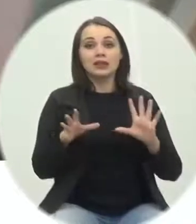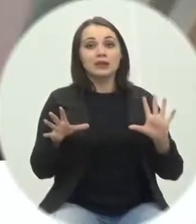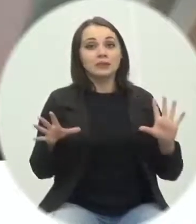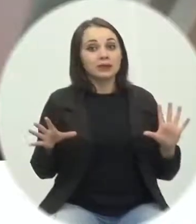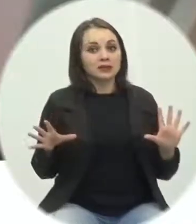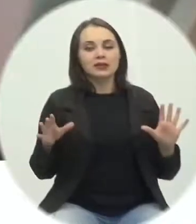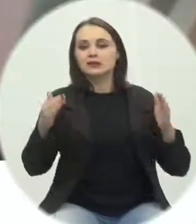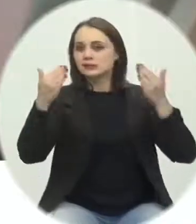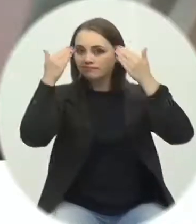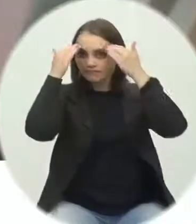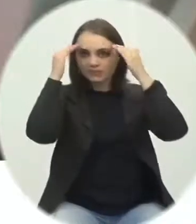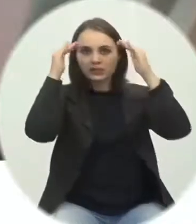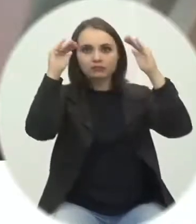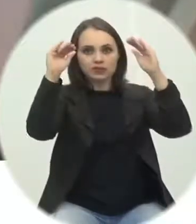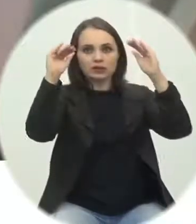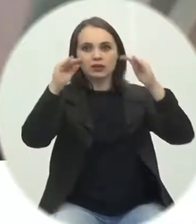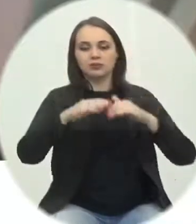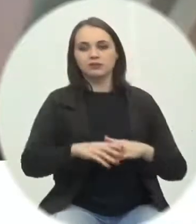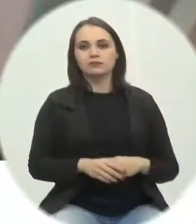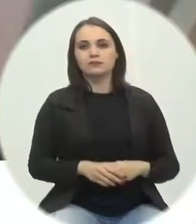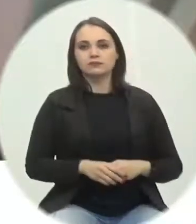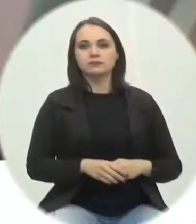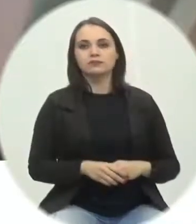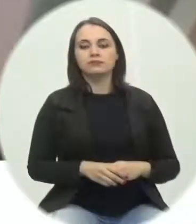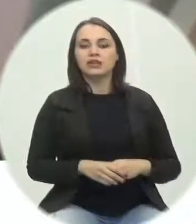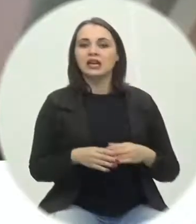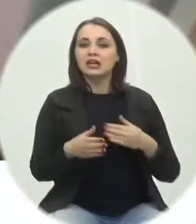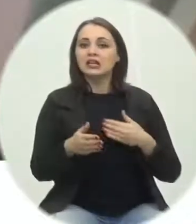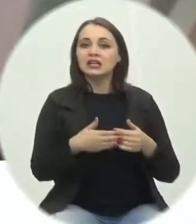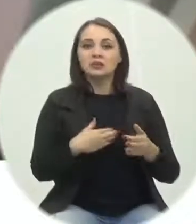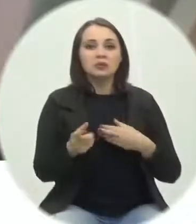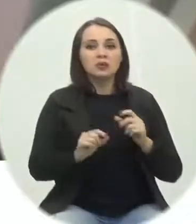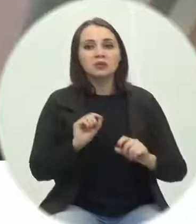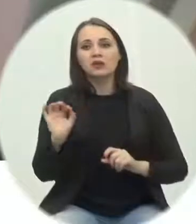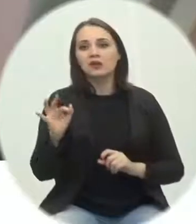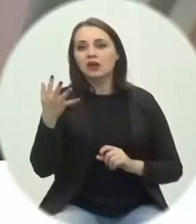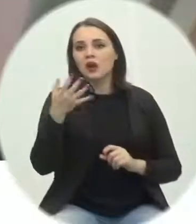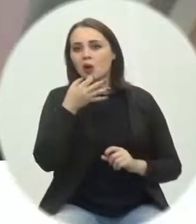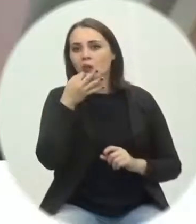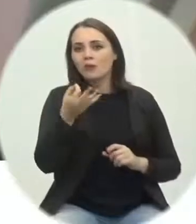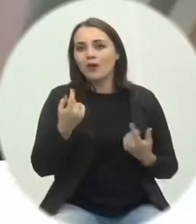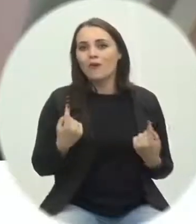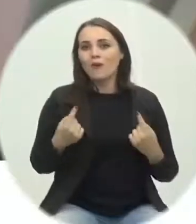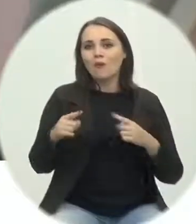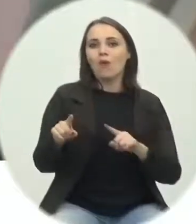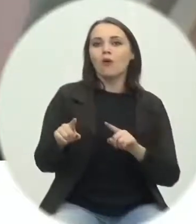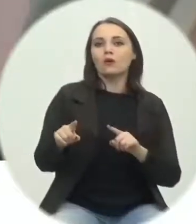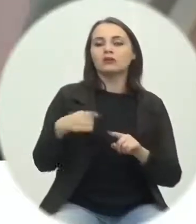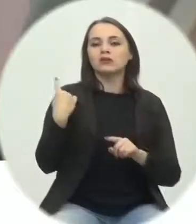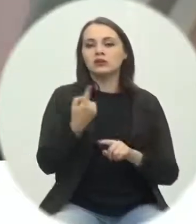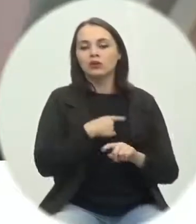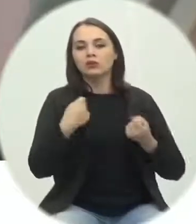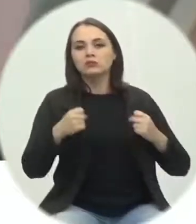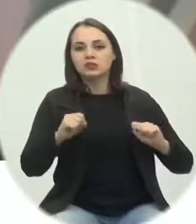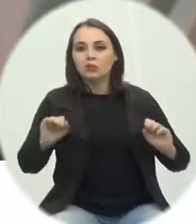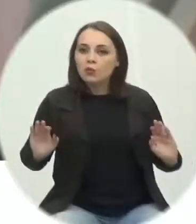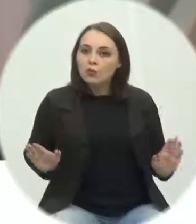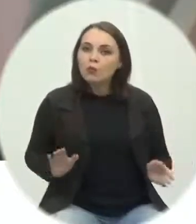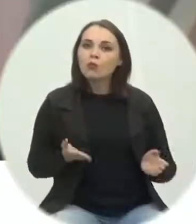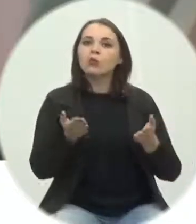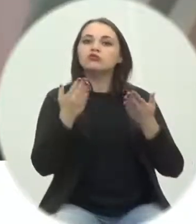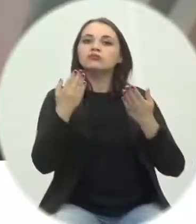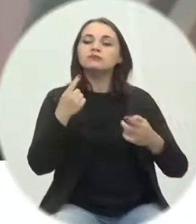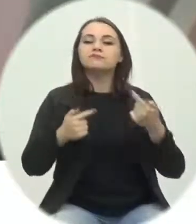tem que ser respeitada e independente de qualquer opinião contrária, nós precisamos estar fomentando o